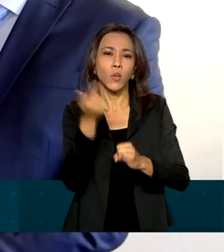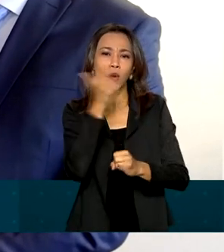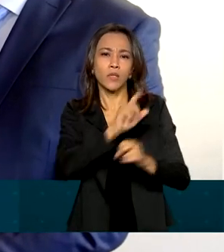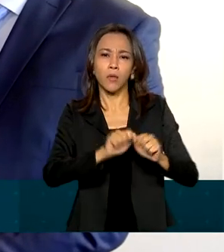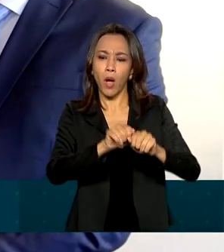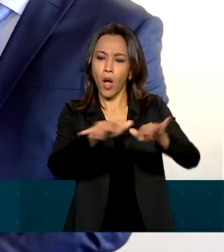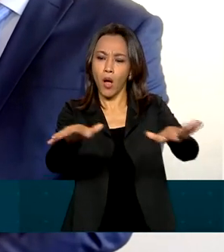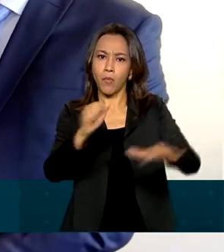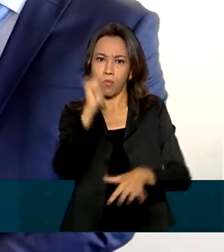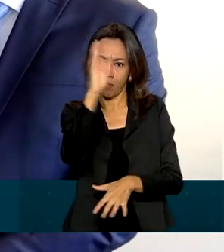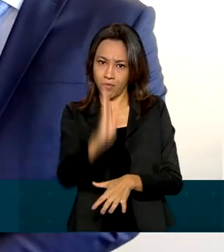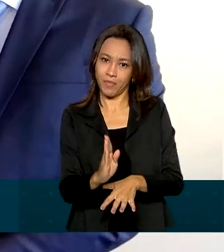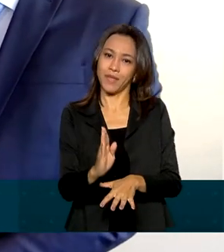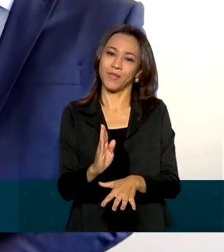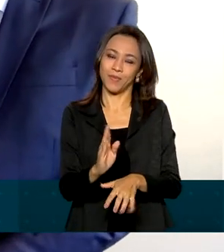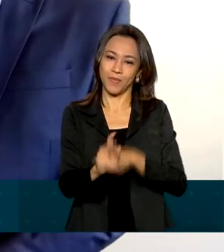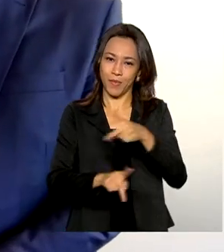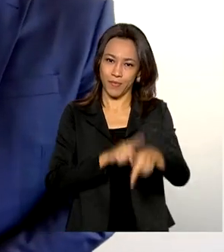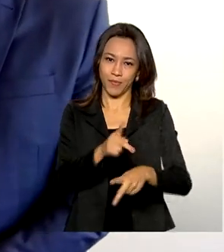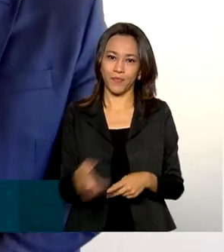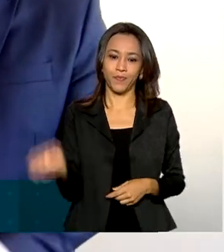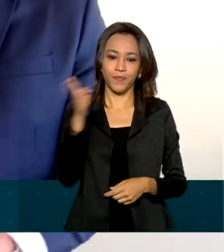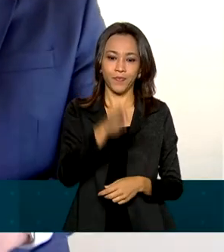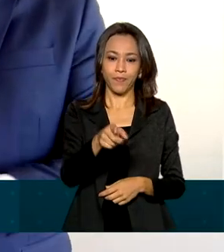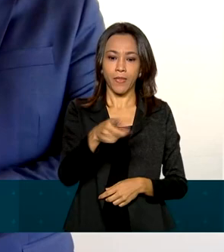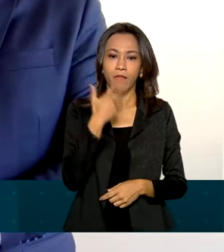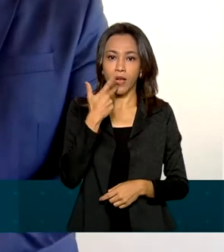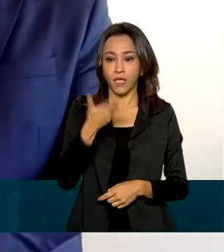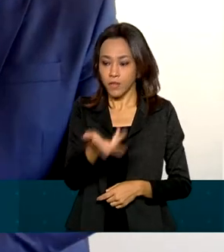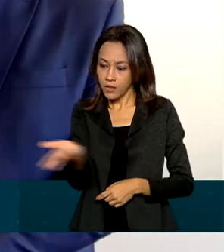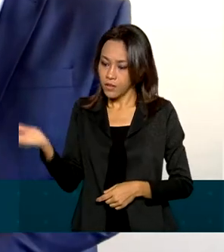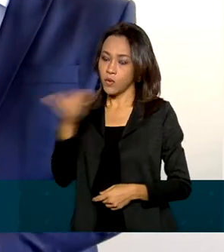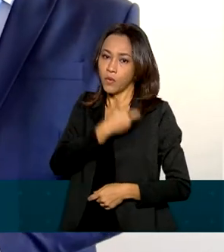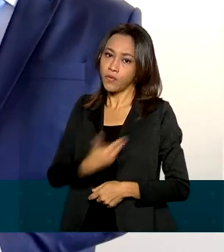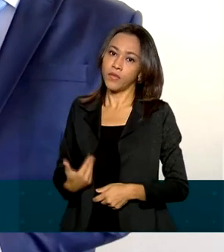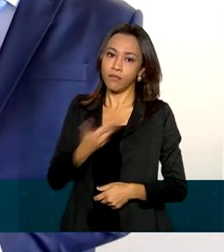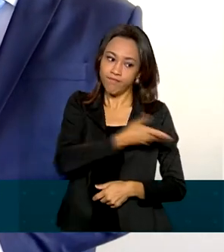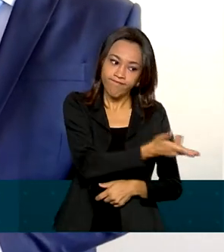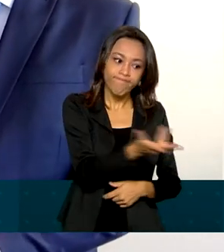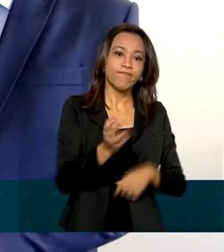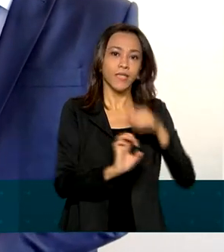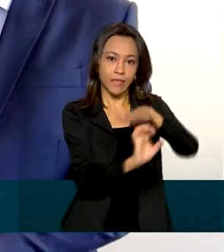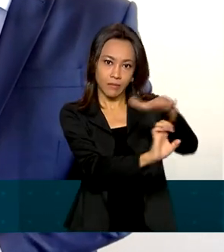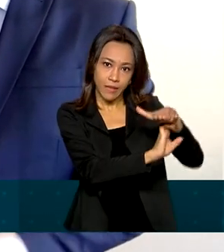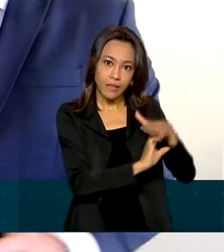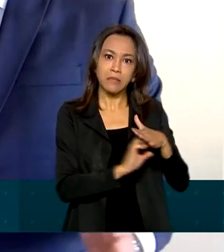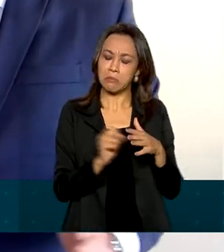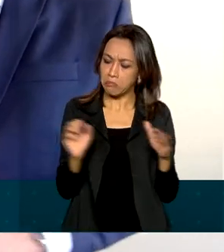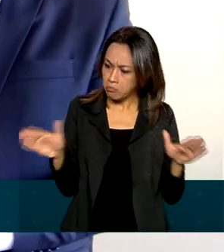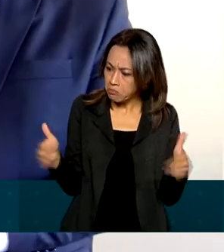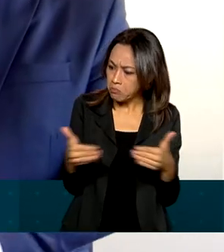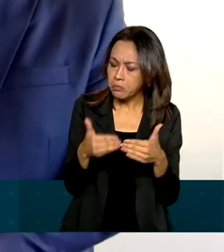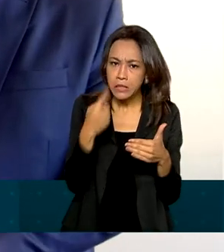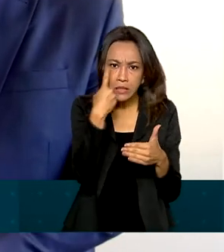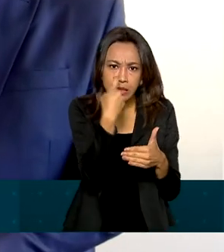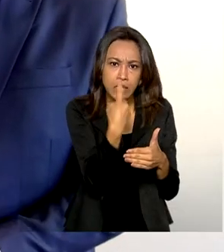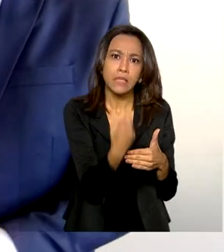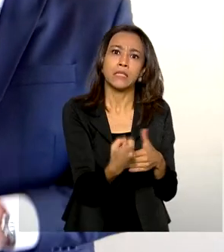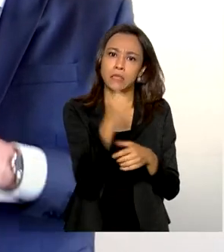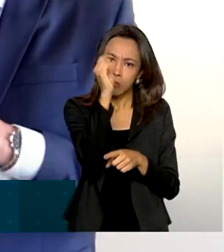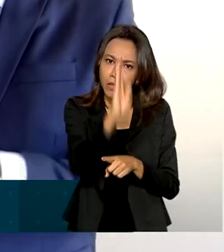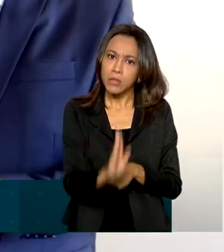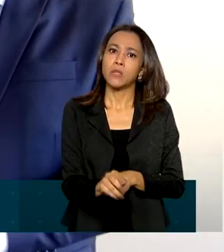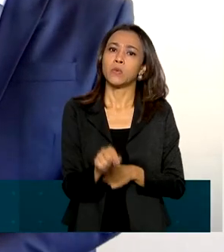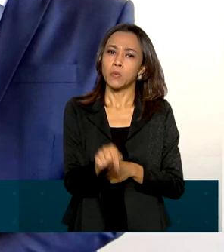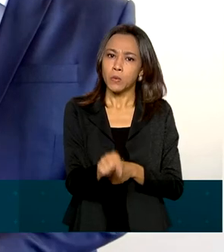a todos os brasileiros. E tanto o setor público quanto o setor privado demonstraram um extremo interesse no nosso país,